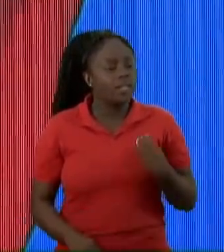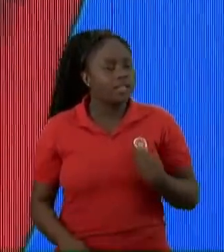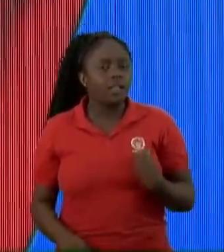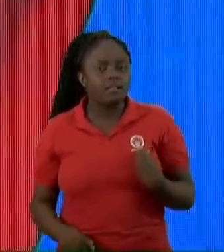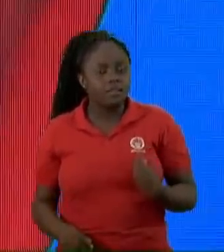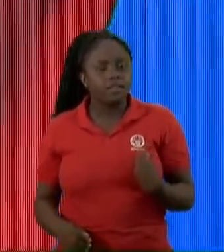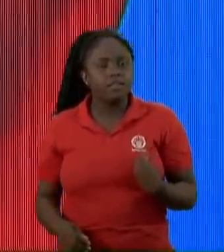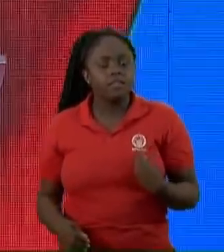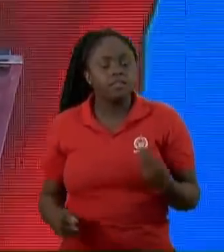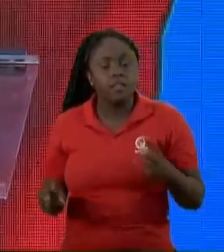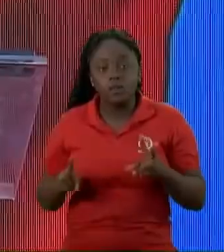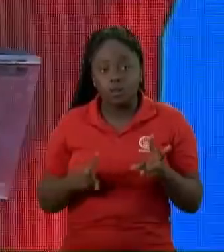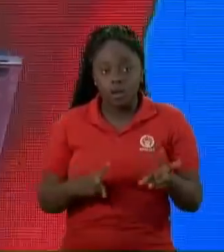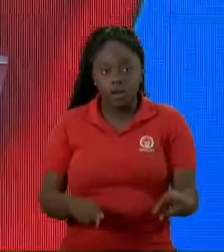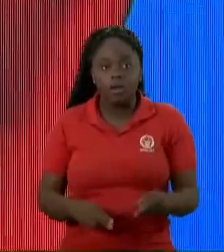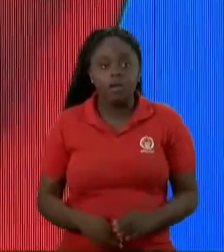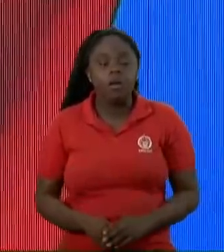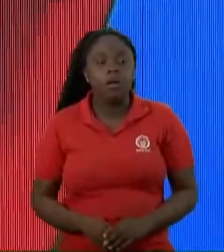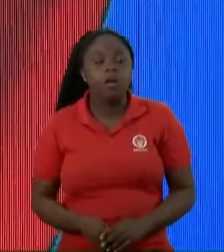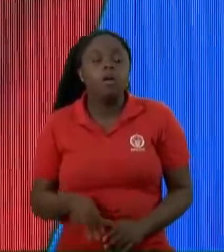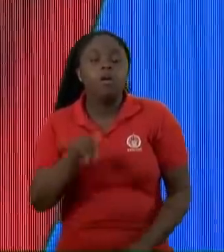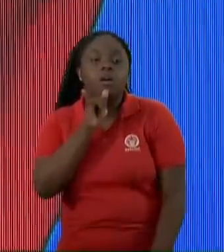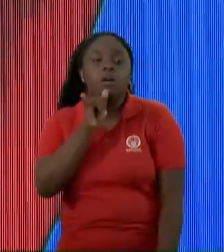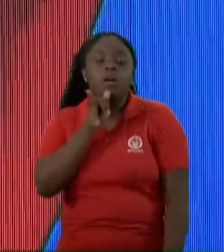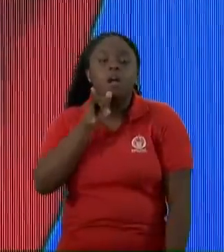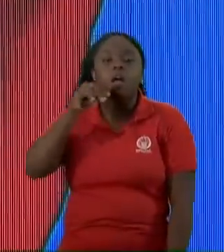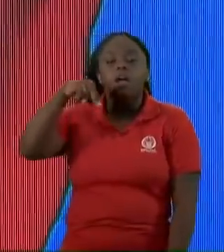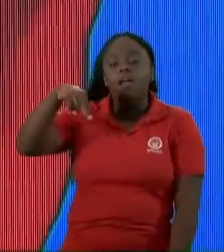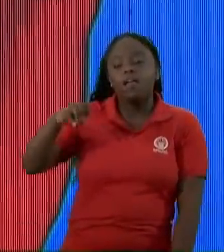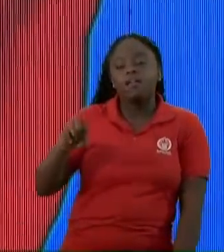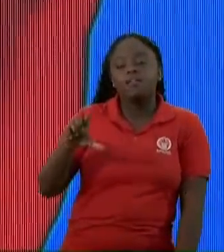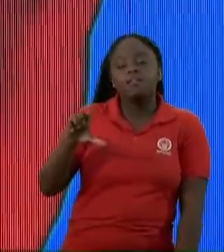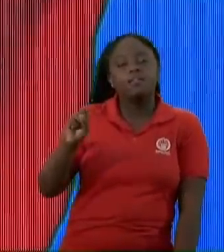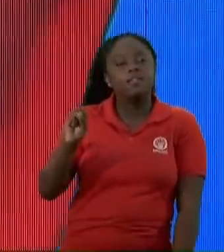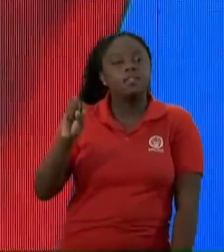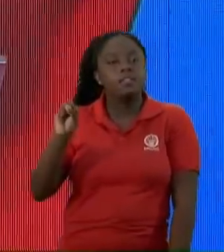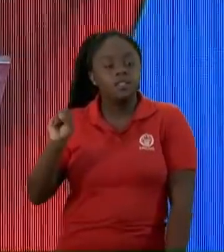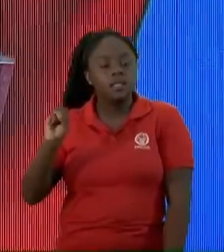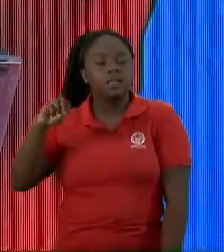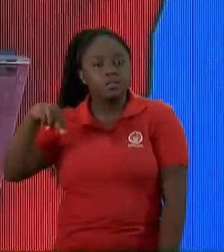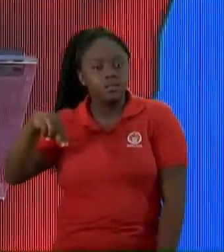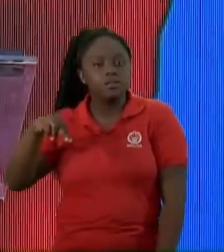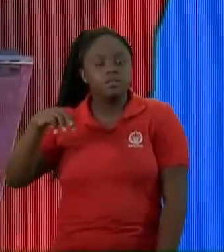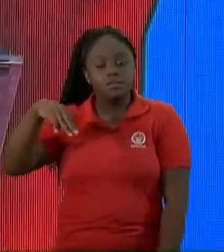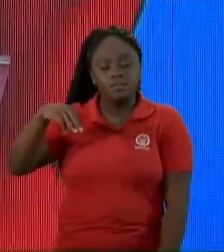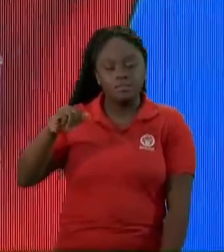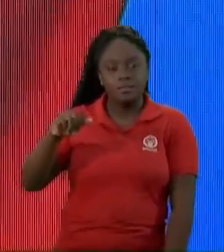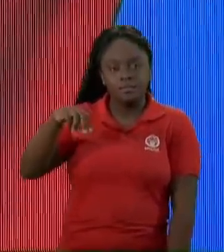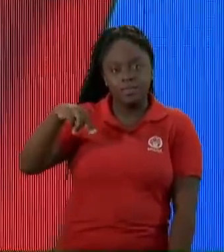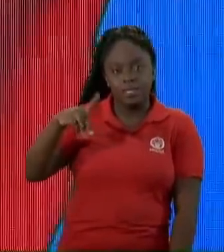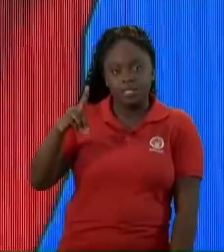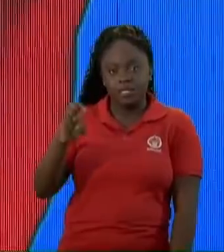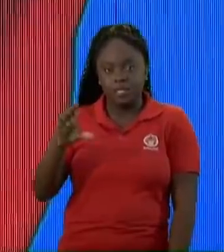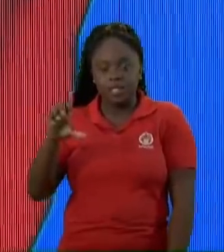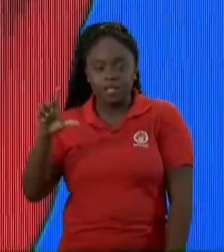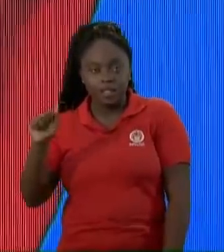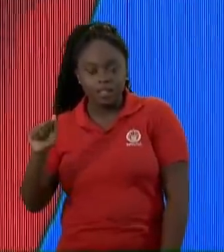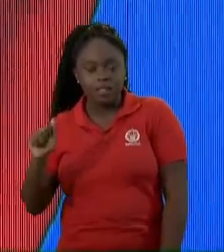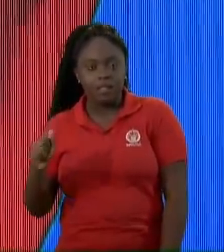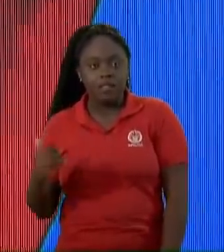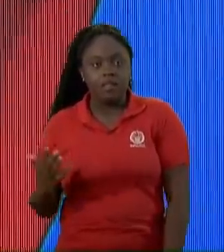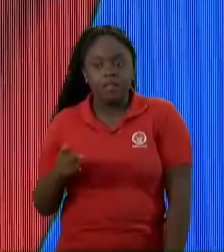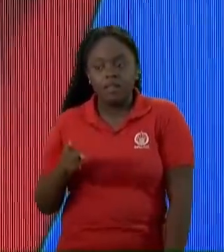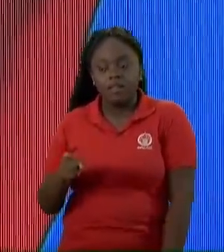também Você pega um Nelson Mandela Nada pra ser herói Nada Eu nunca vi um